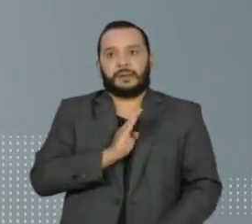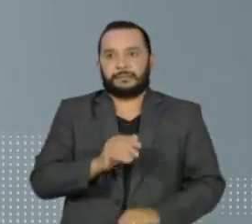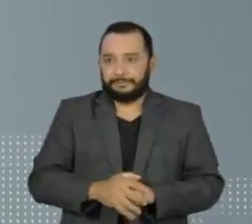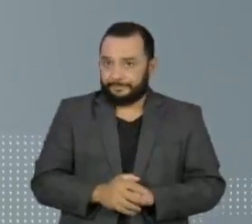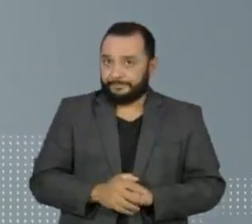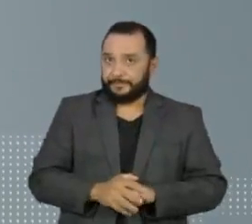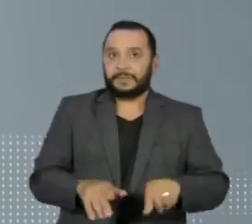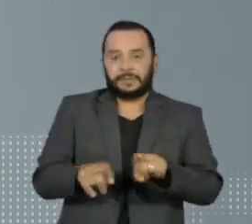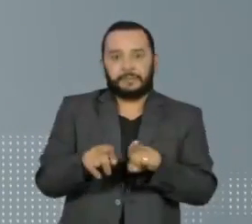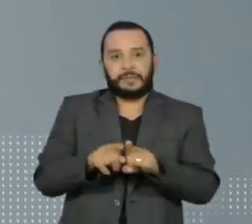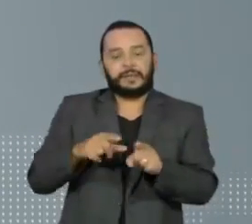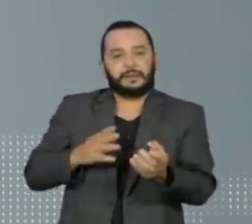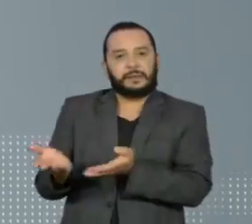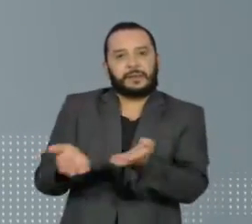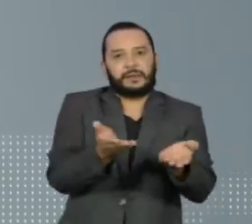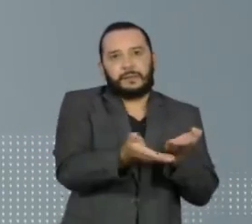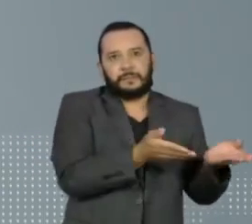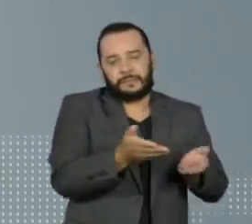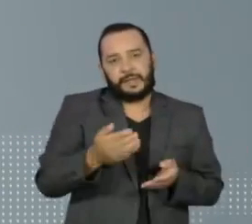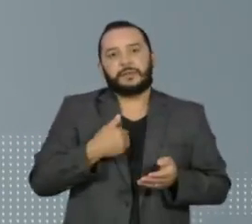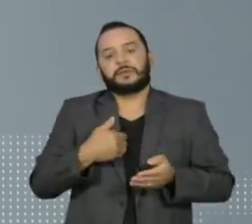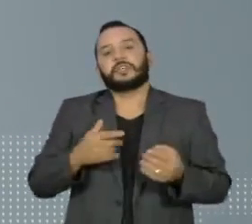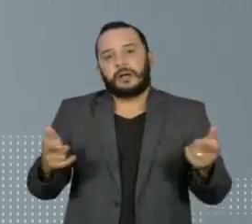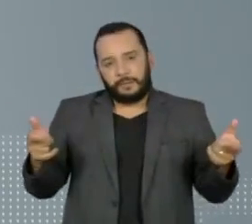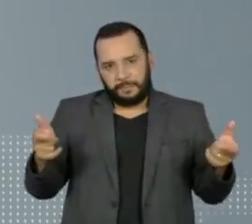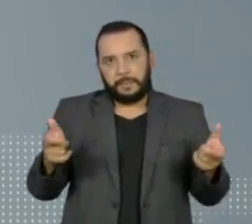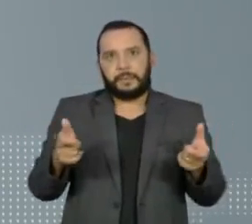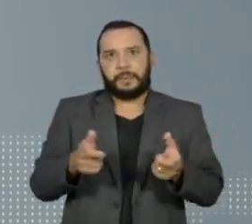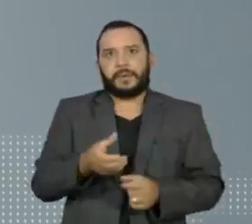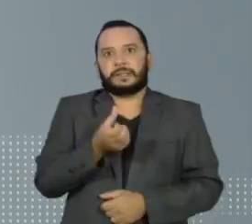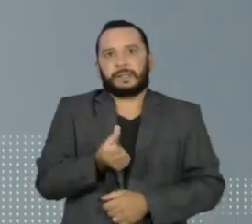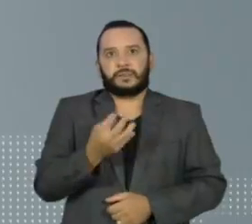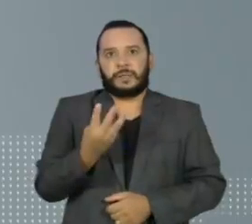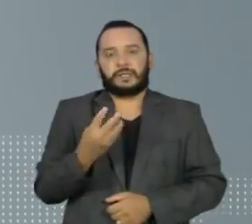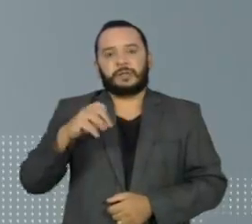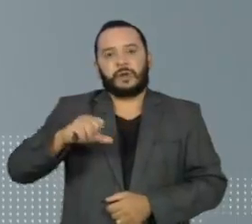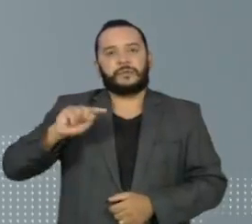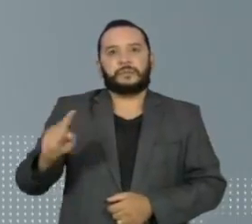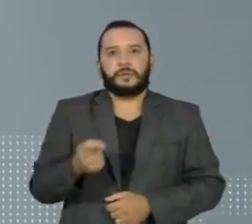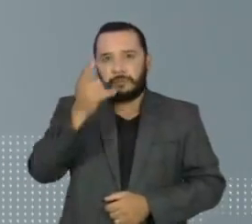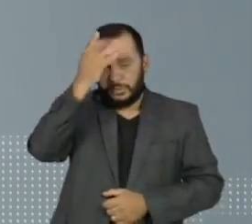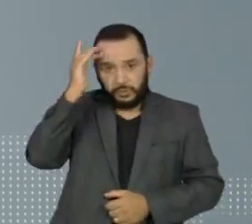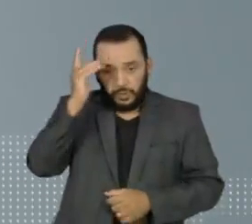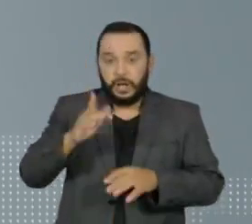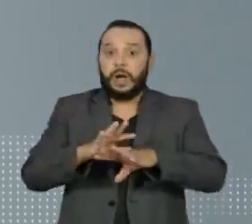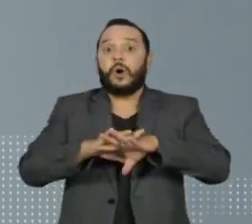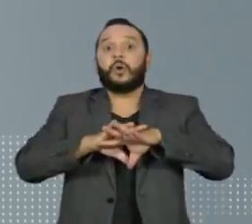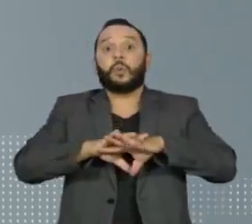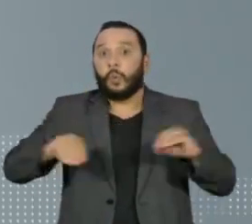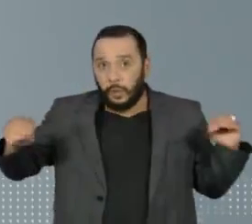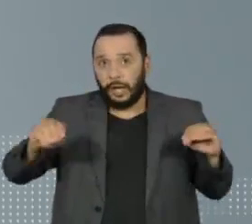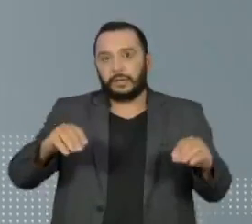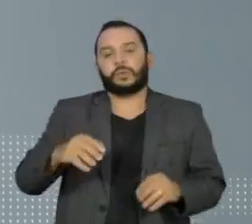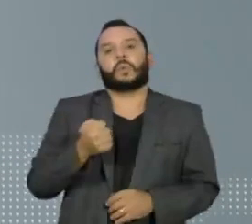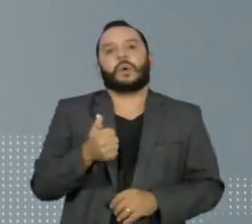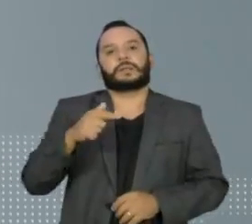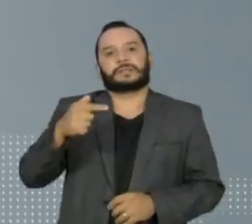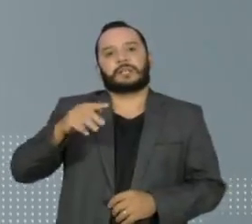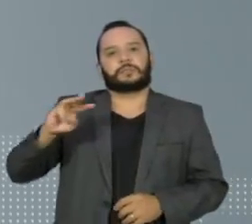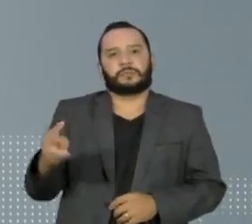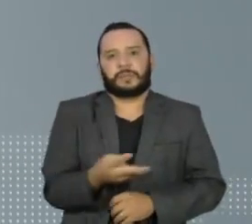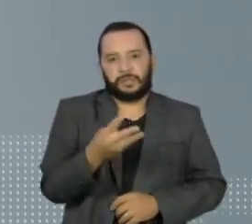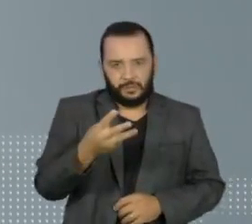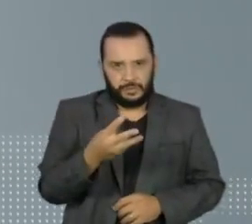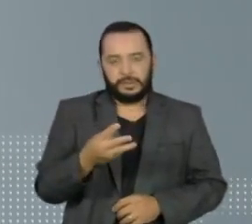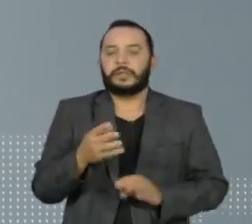número de pacientes em acompanhamento caiu para 649 mil e os recuperados somam quase 7 milhões,